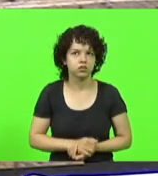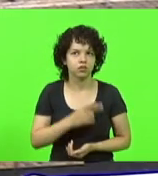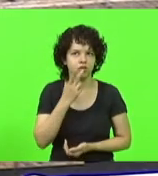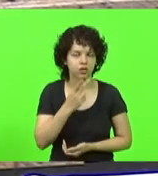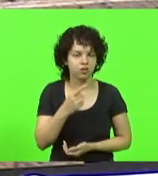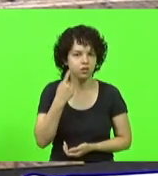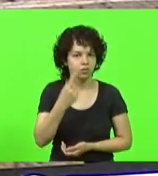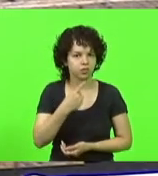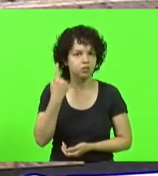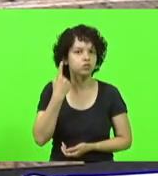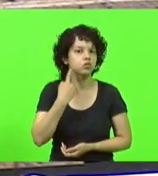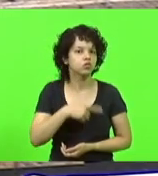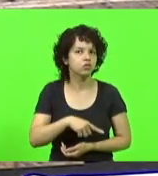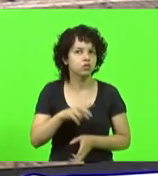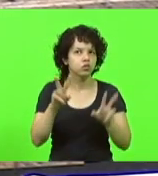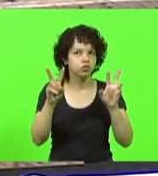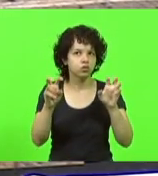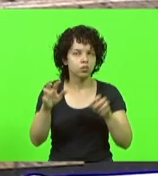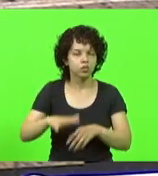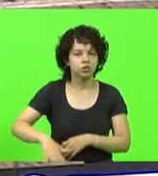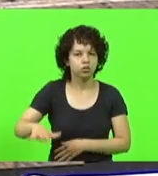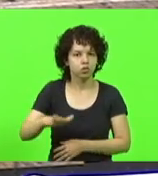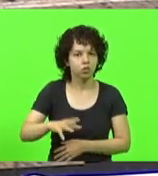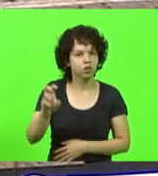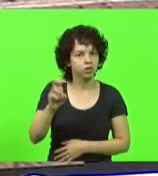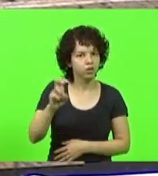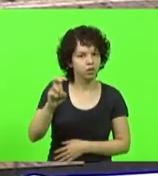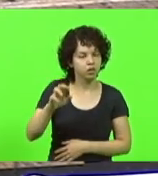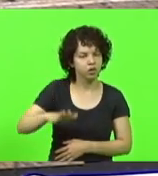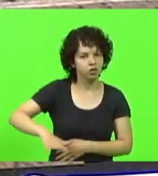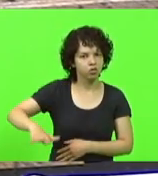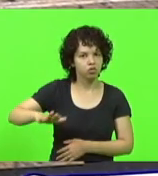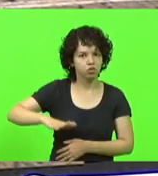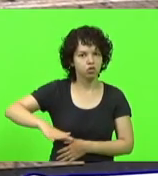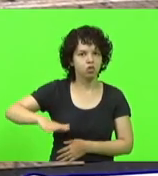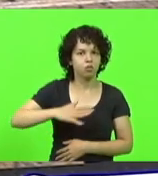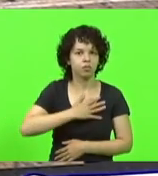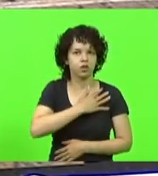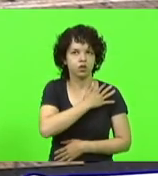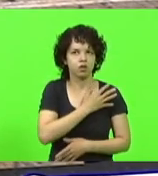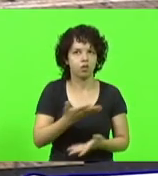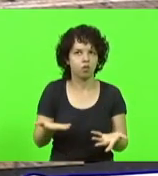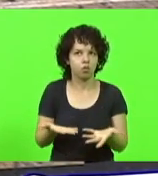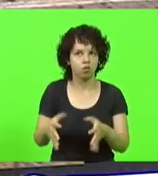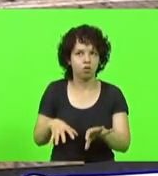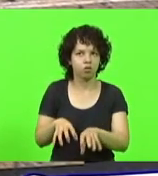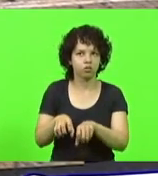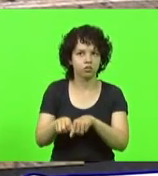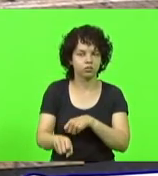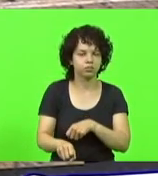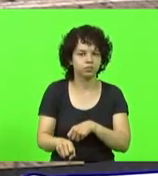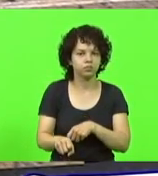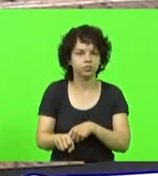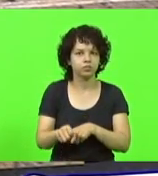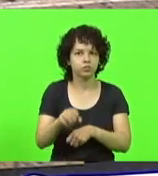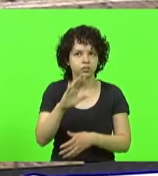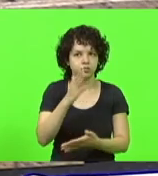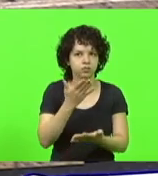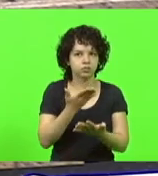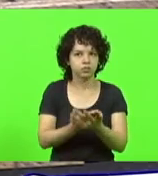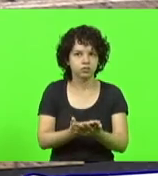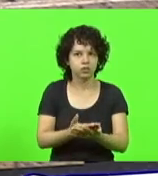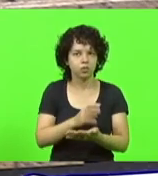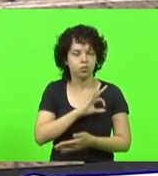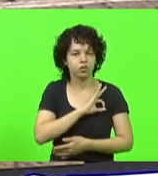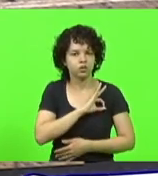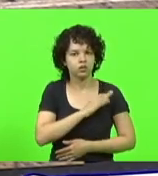Silvio Dreve, que em relação à nossa região, quinta região militar, hoje estão se formando, acredito eu, policiais e